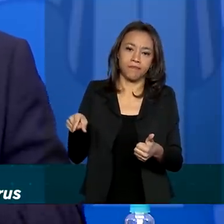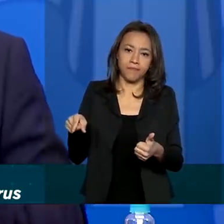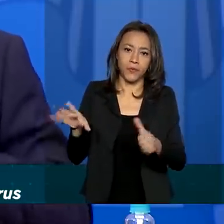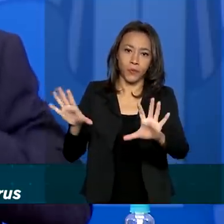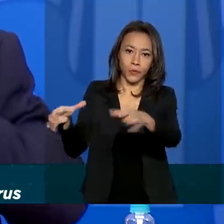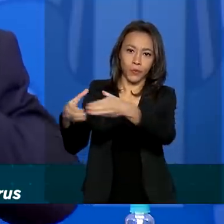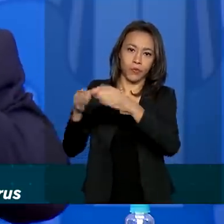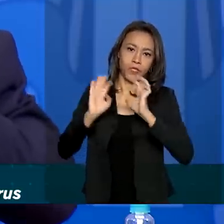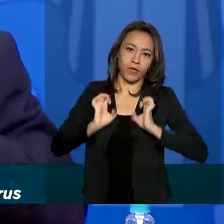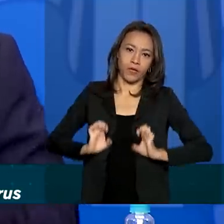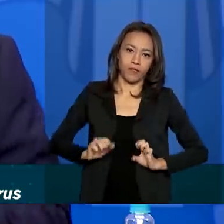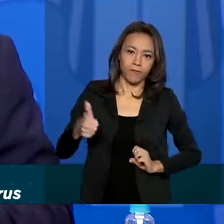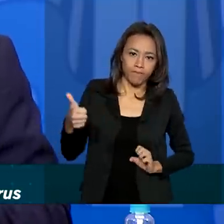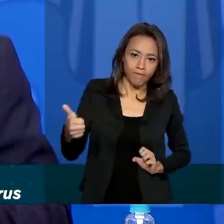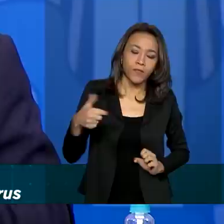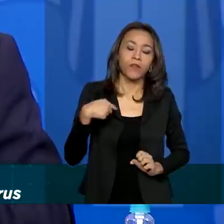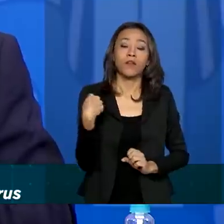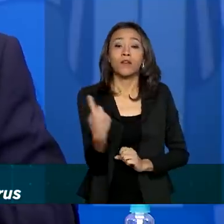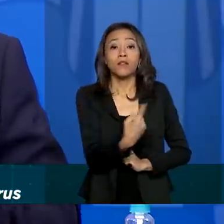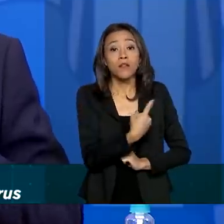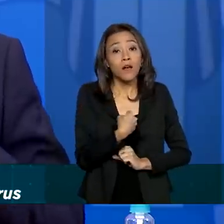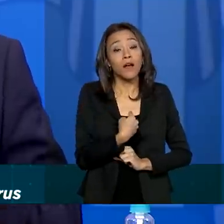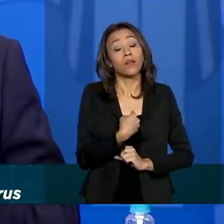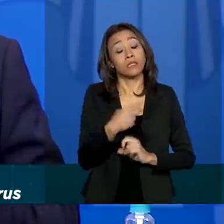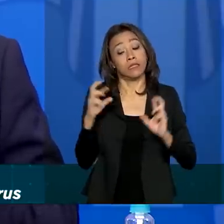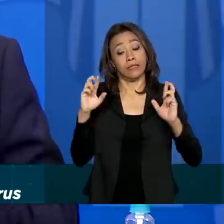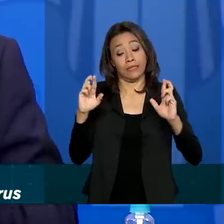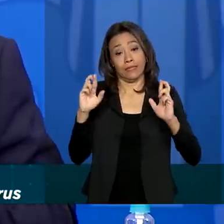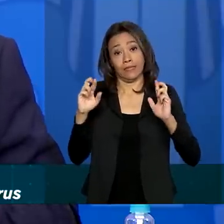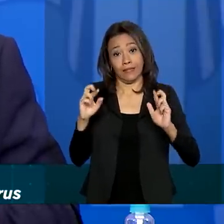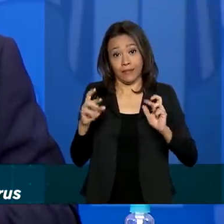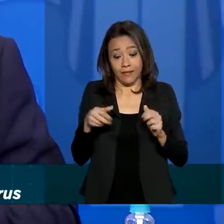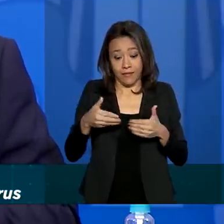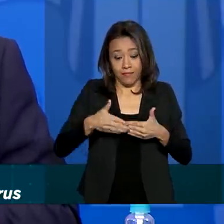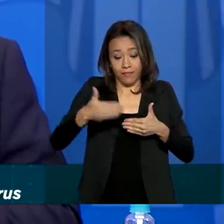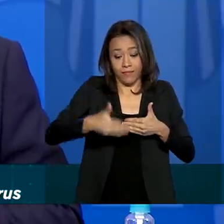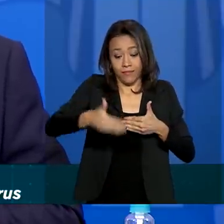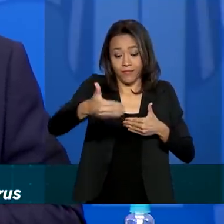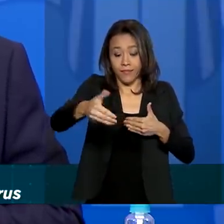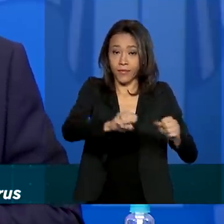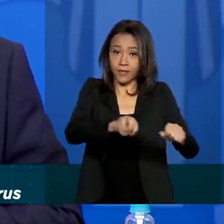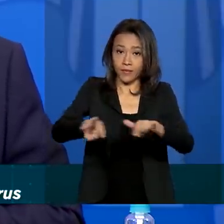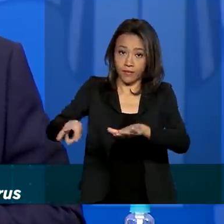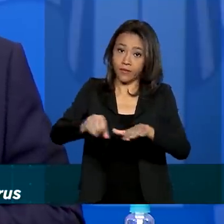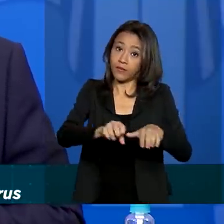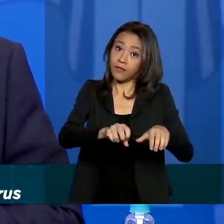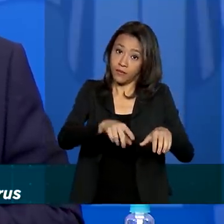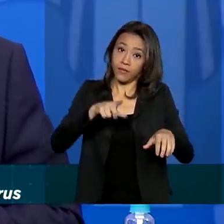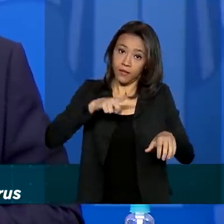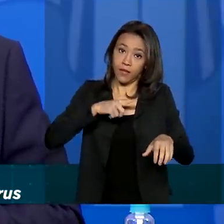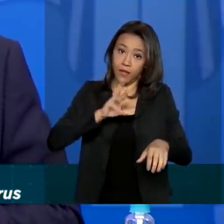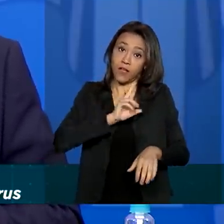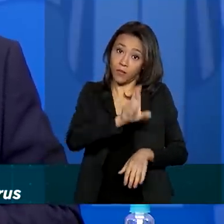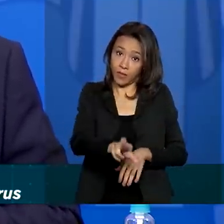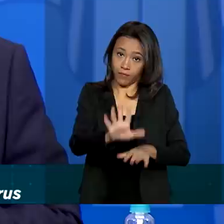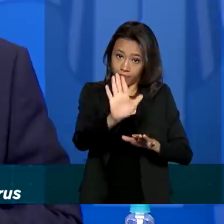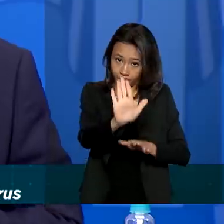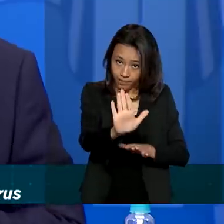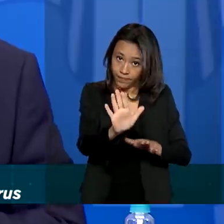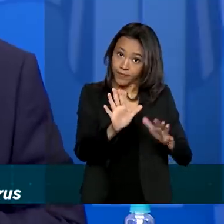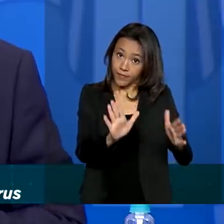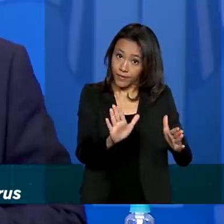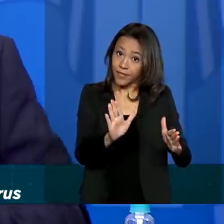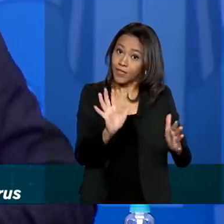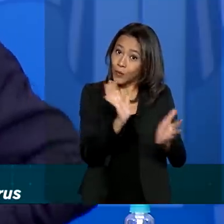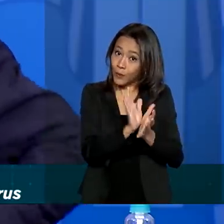grande expectativa que nas próximas semanas a gente tenha esse resultado. Guarda essa primeira parte, esse é o item